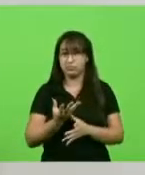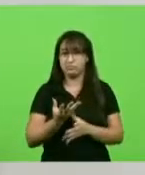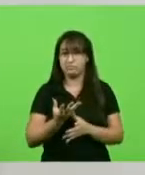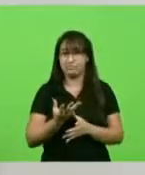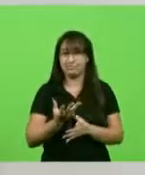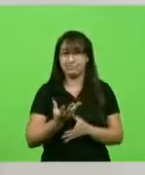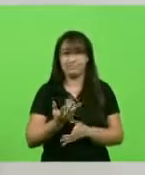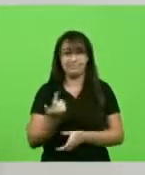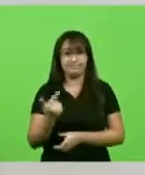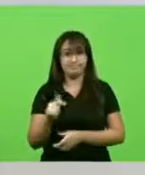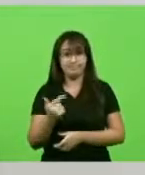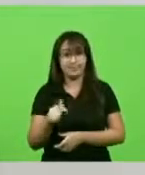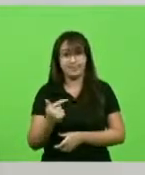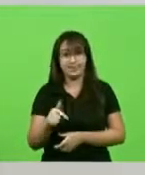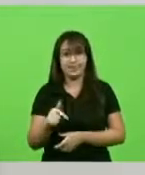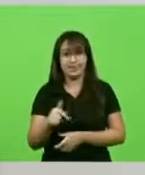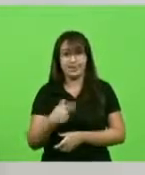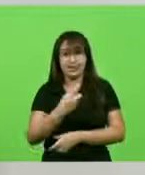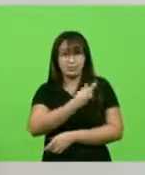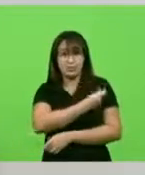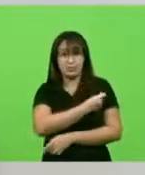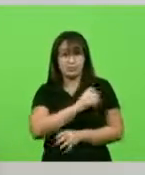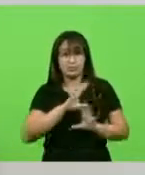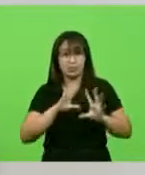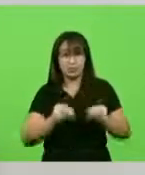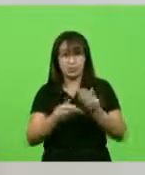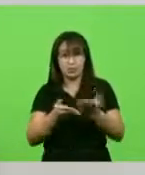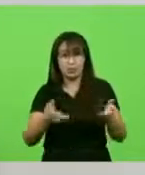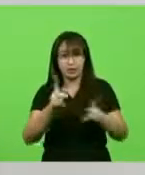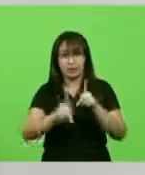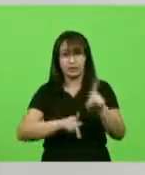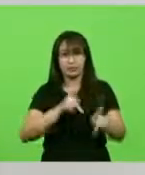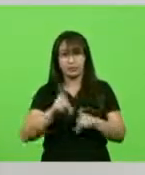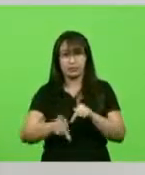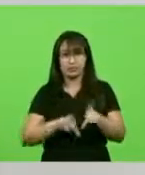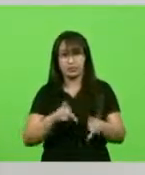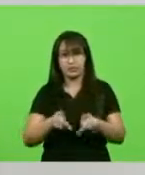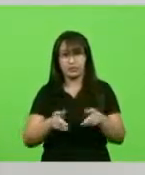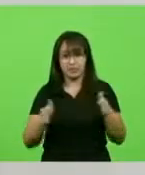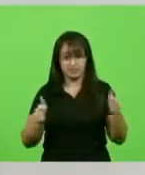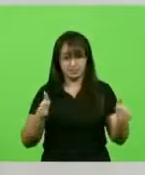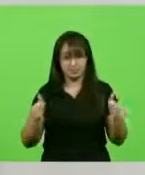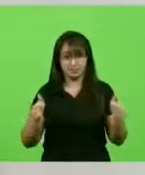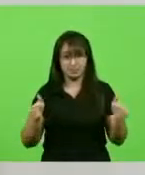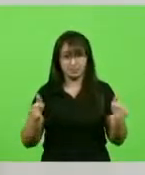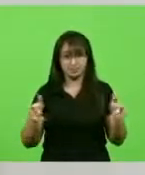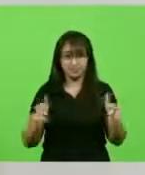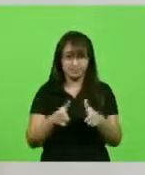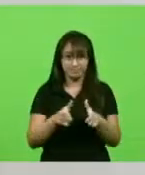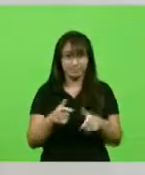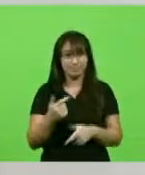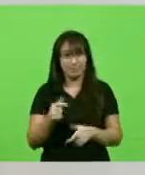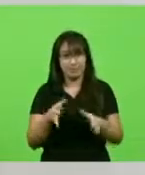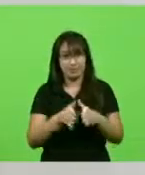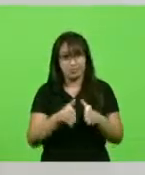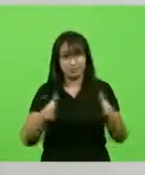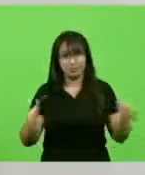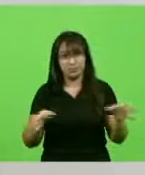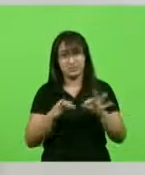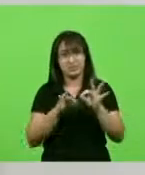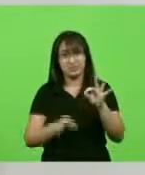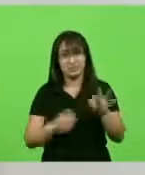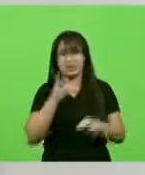para imunizarmos a população em um curto espaço de tempo. Portanto, a